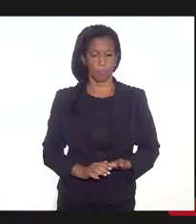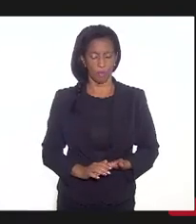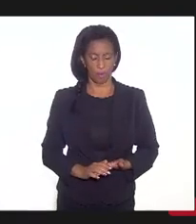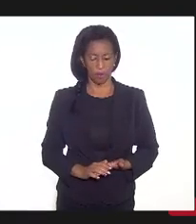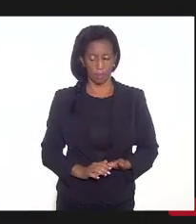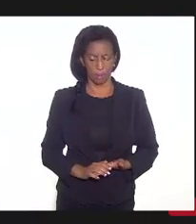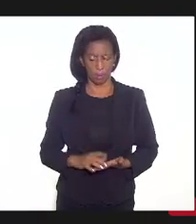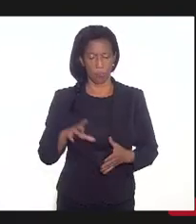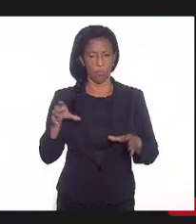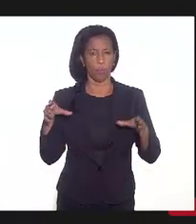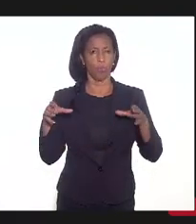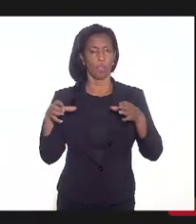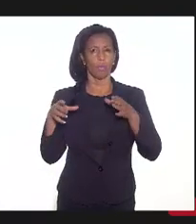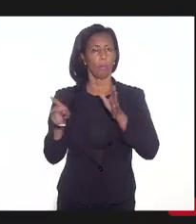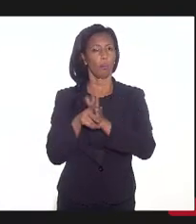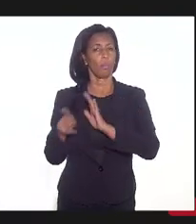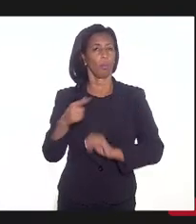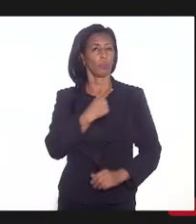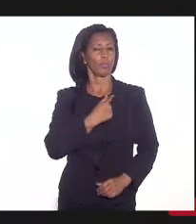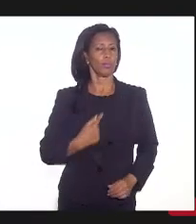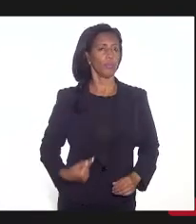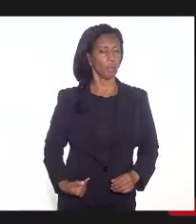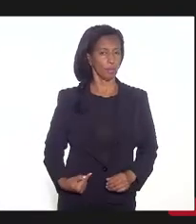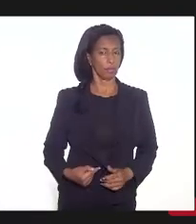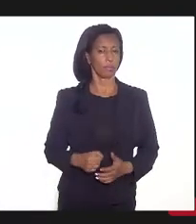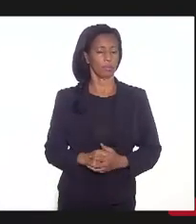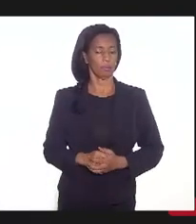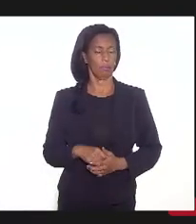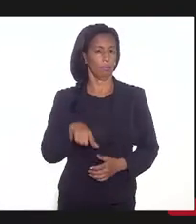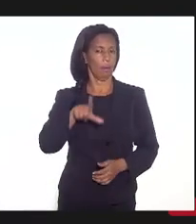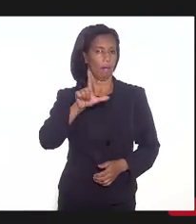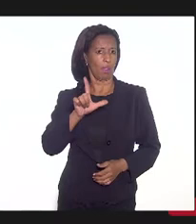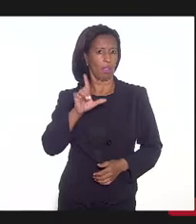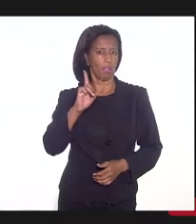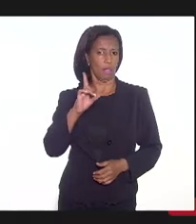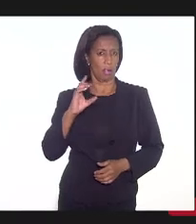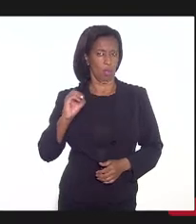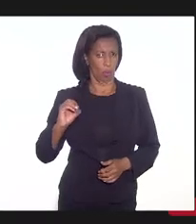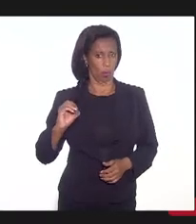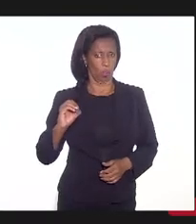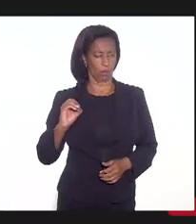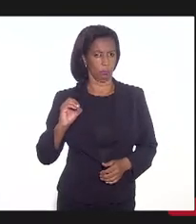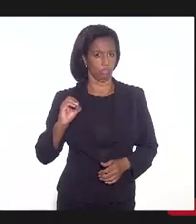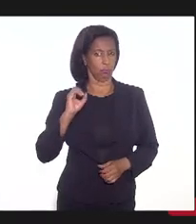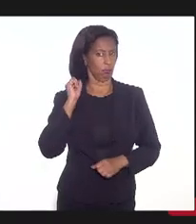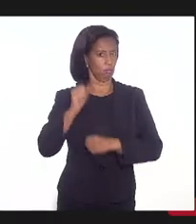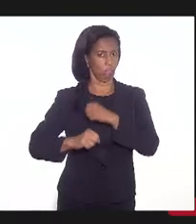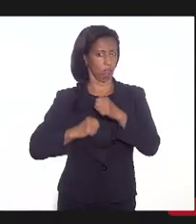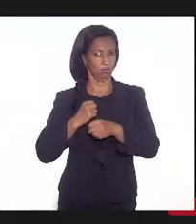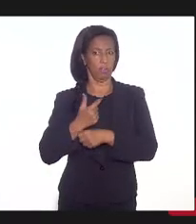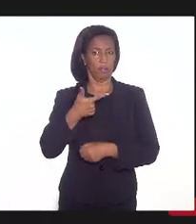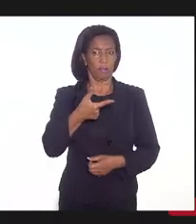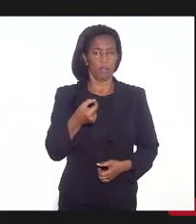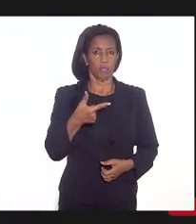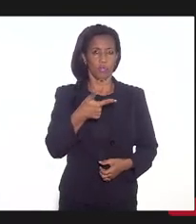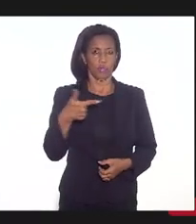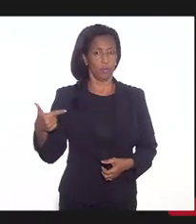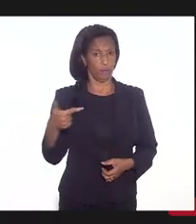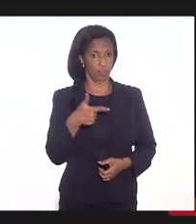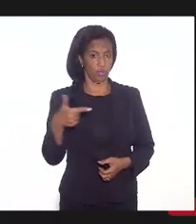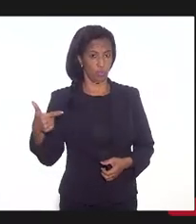sanção do governador. A LDO para 2022 é uma